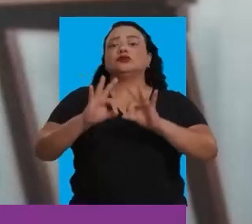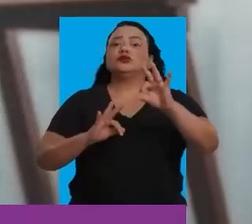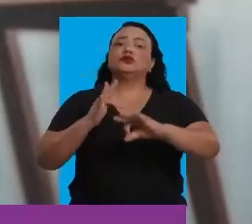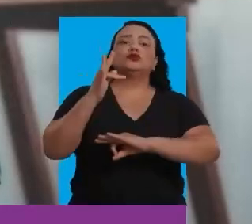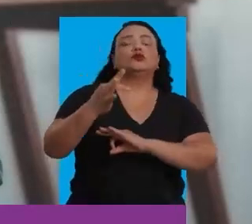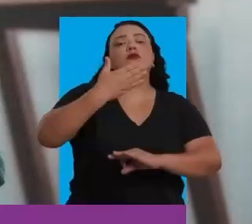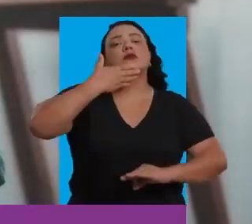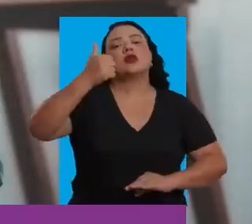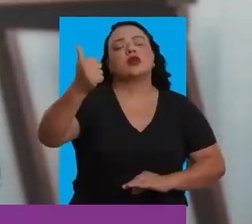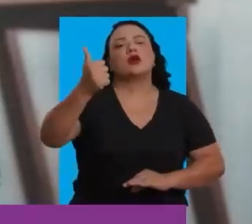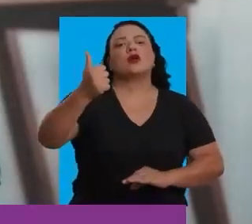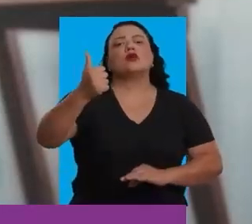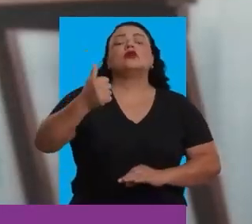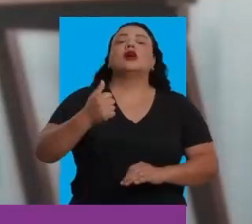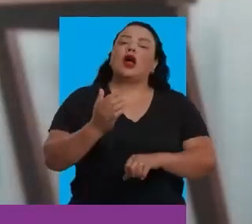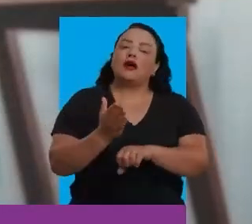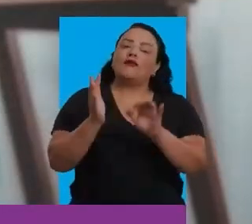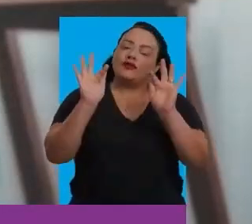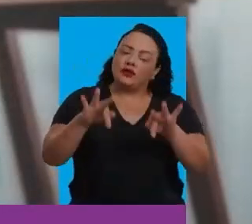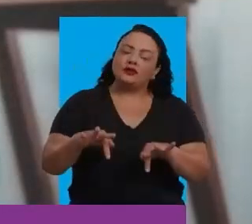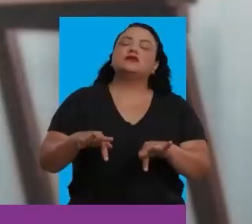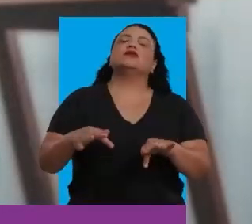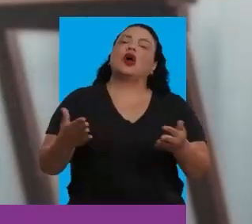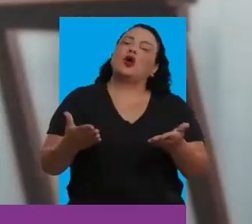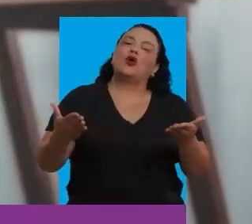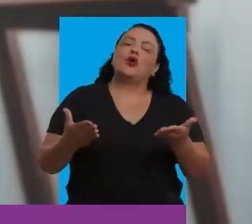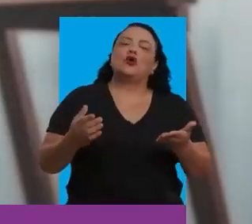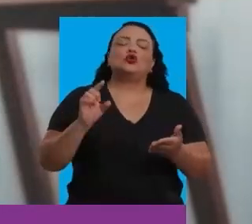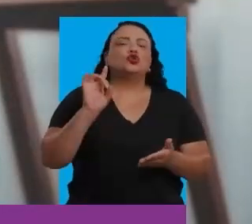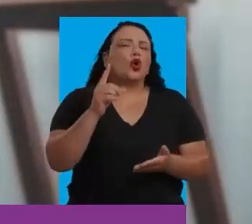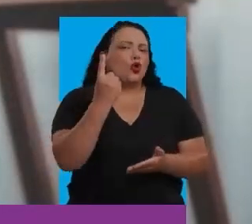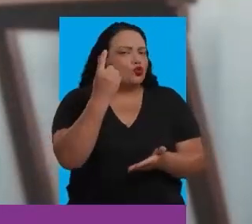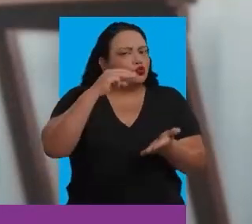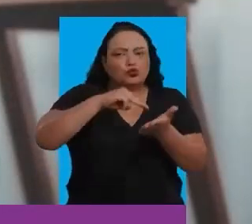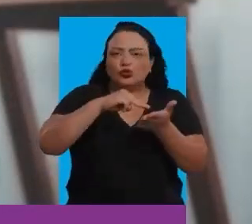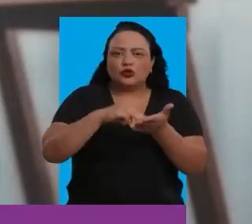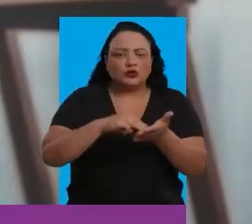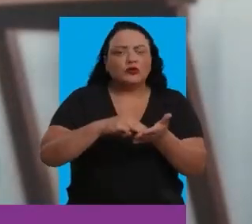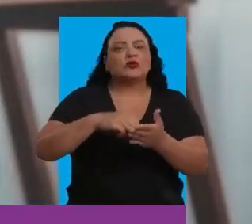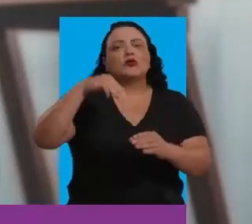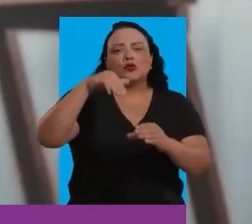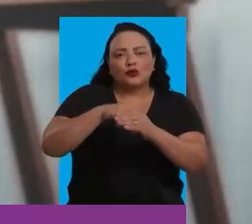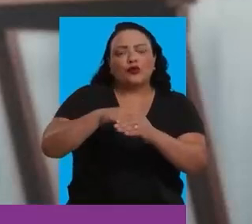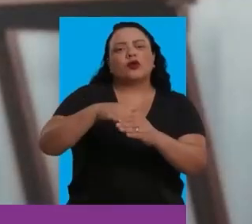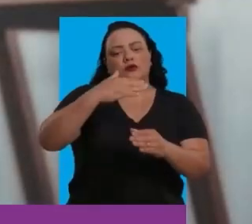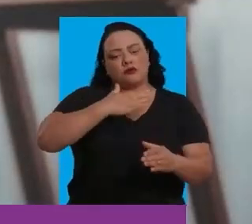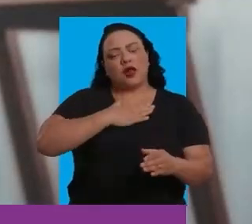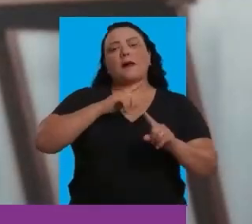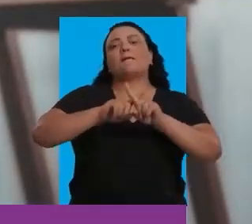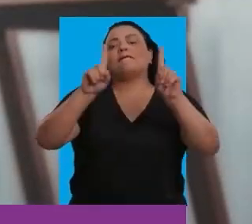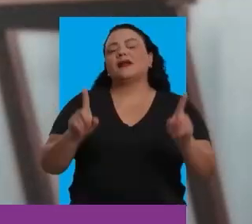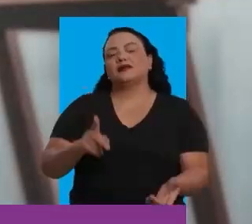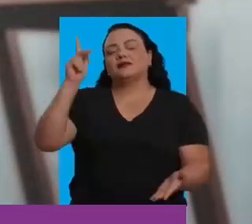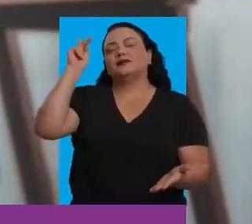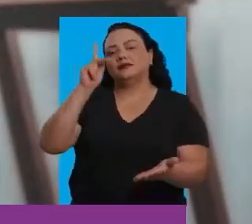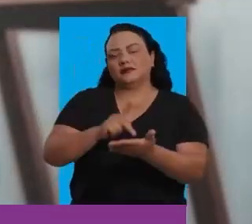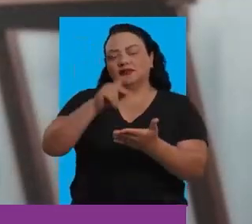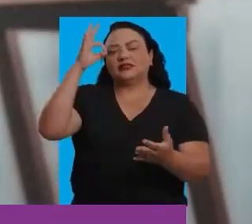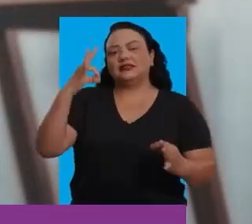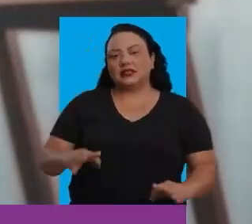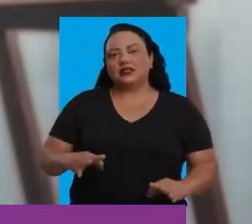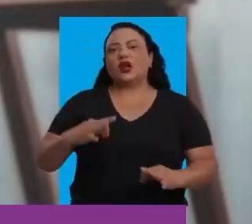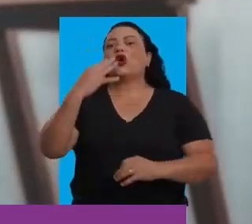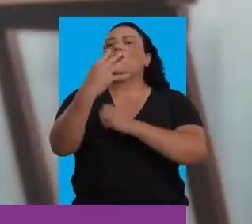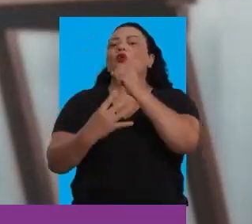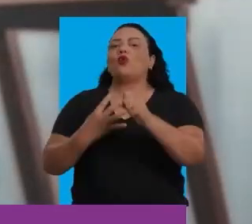preparada para fazer muito melhor. Eu encerro este programa não apenas com mais um motivo para merecer o seu voto, mas com